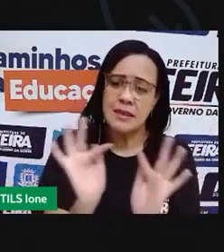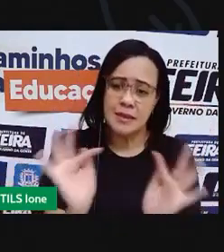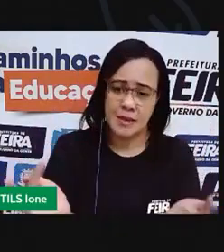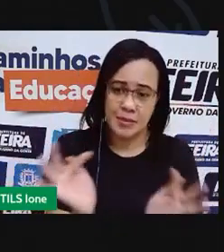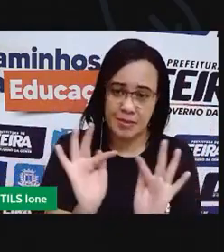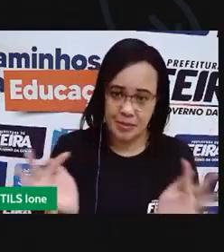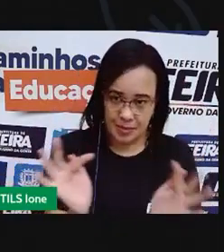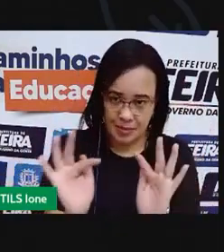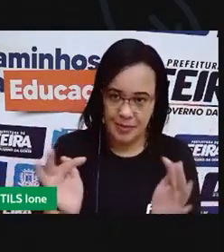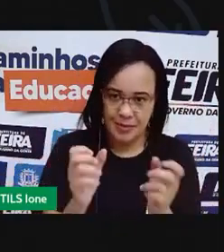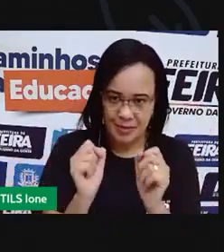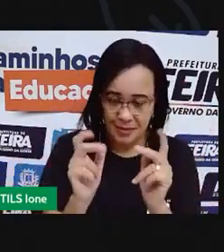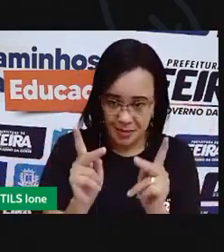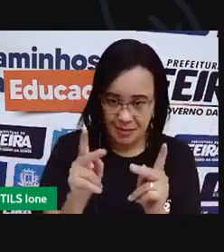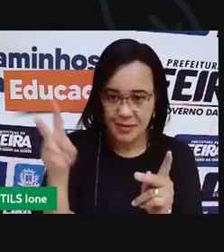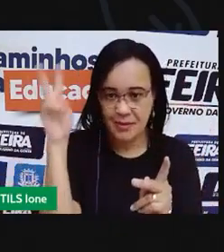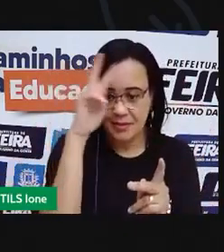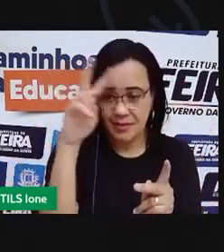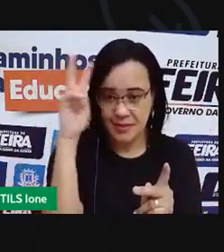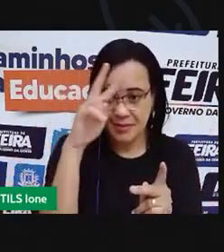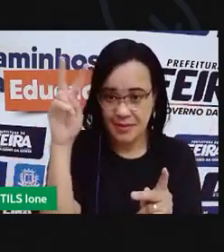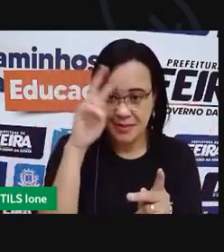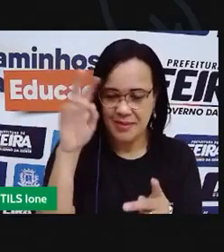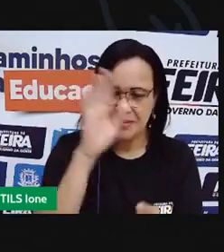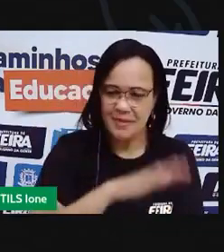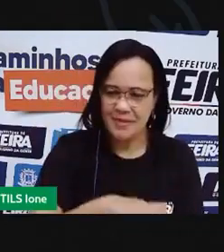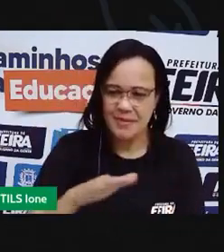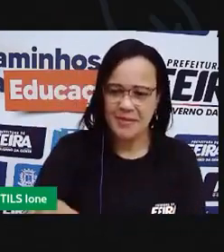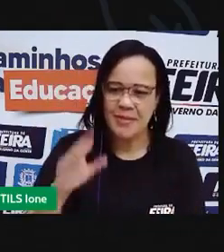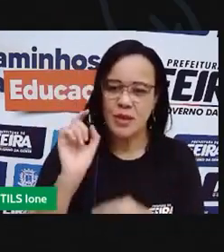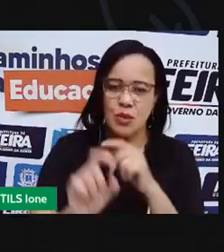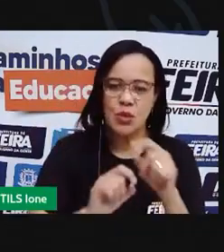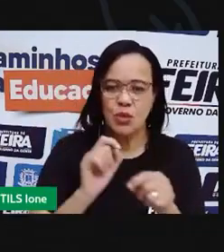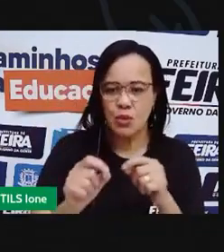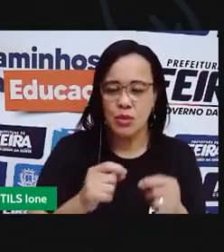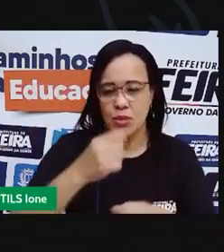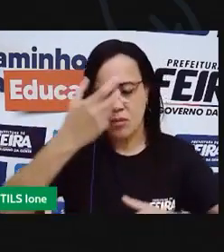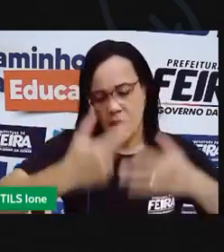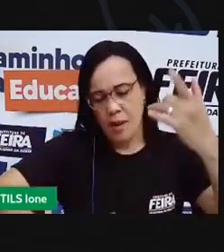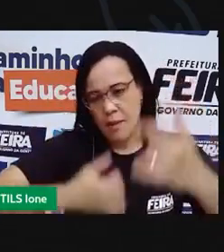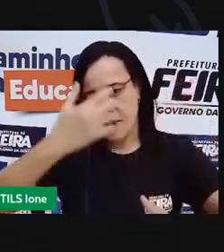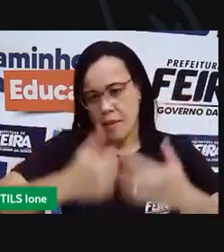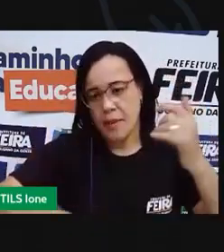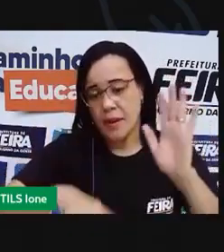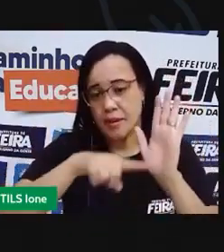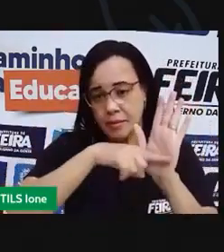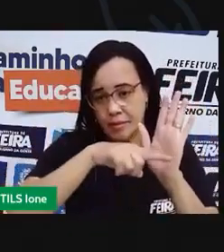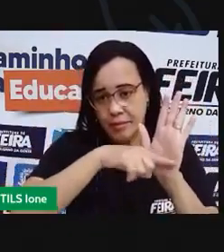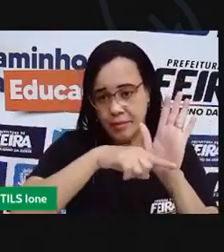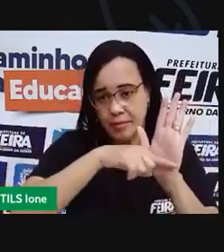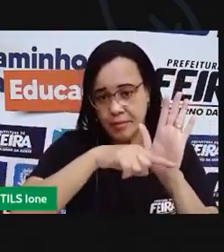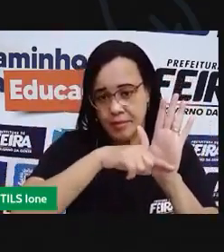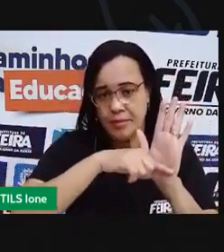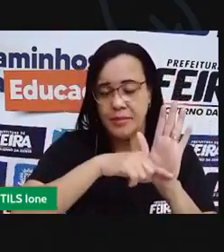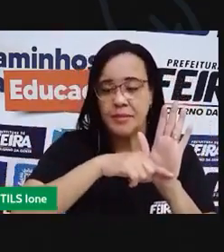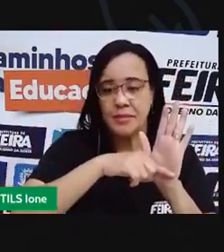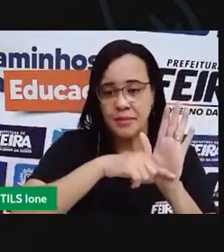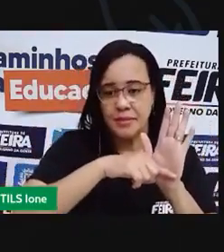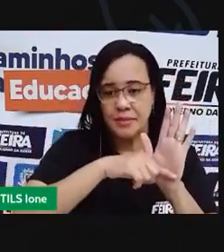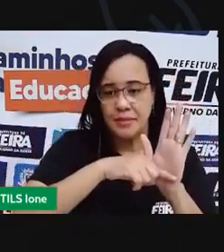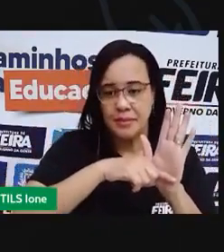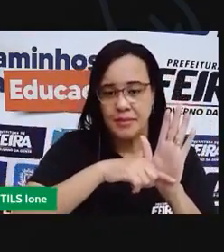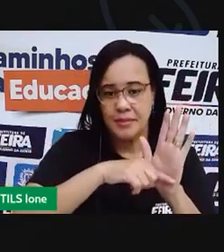tem que quando a gente vai falar de subtração a gente vai falar de